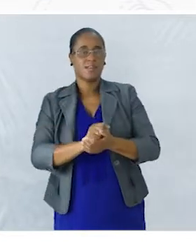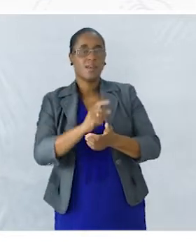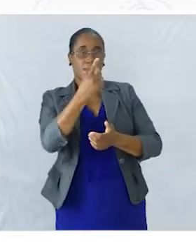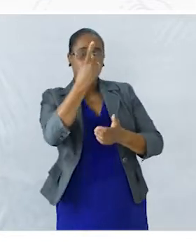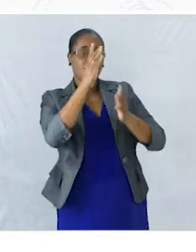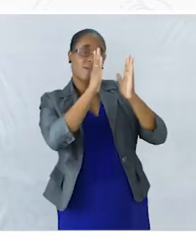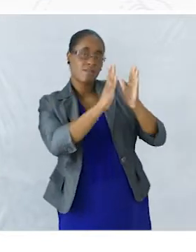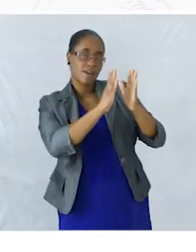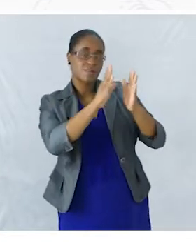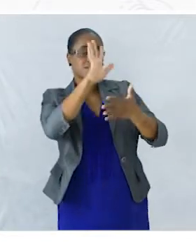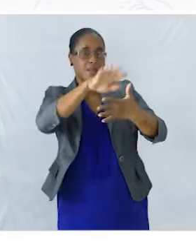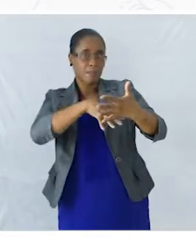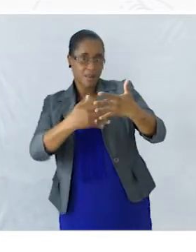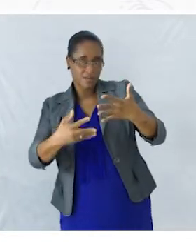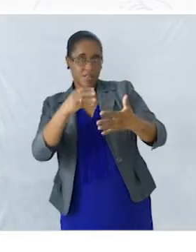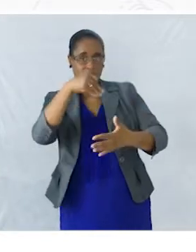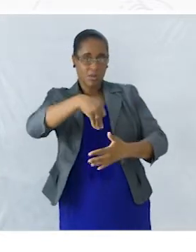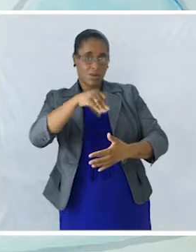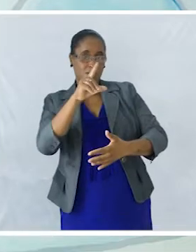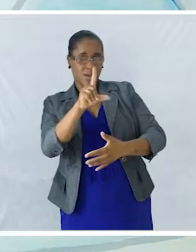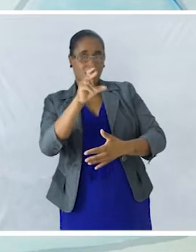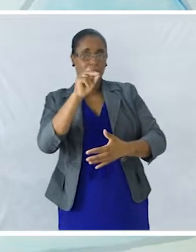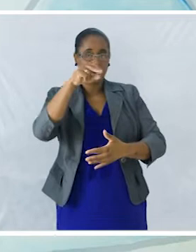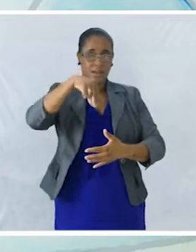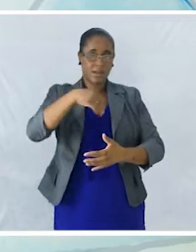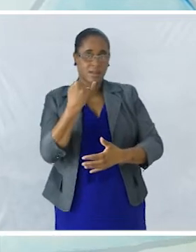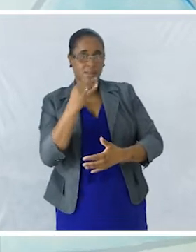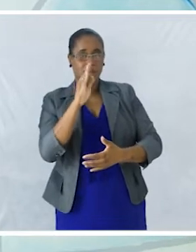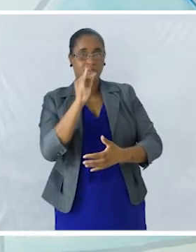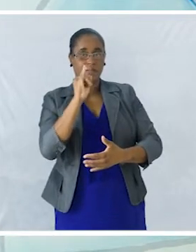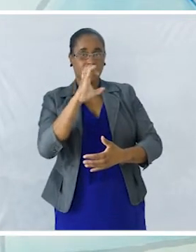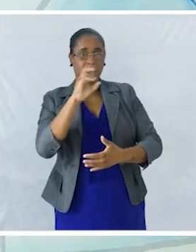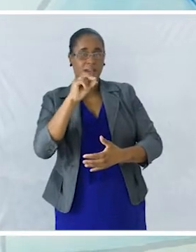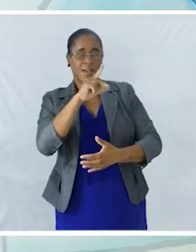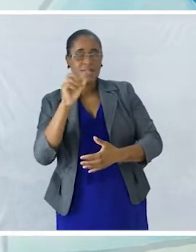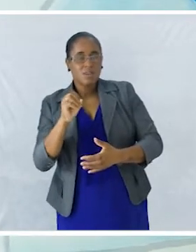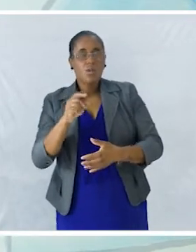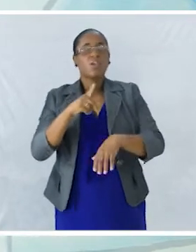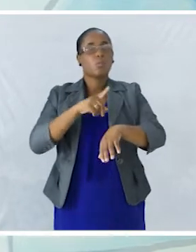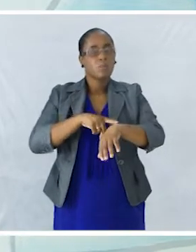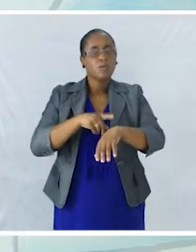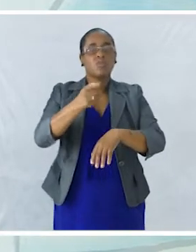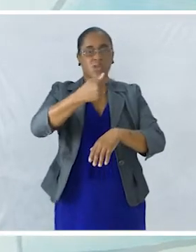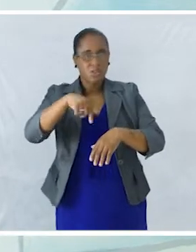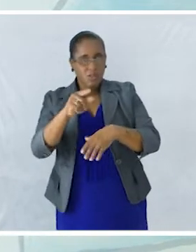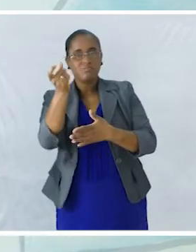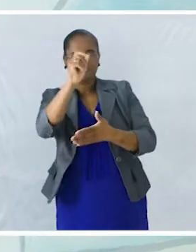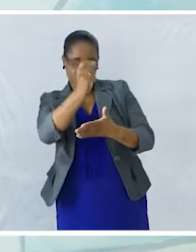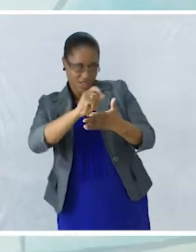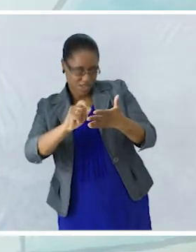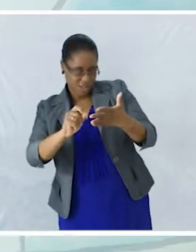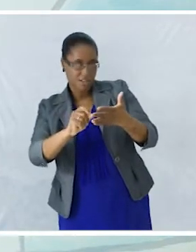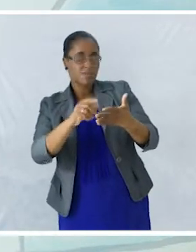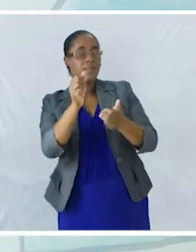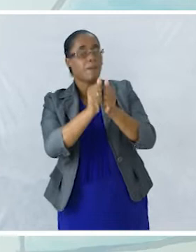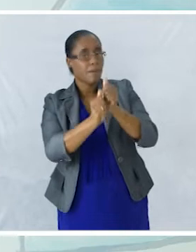planificação A fase da planificação é o momento Em que nós vamos pôr no papel as ideias